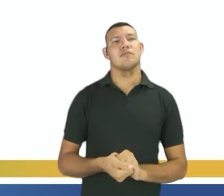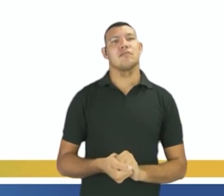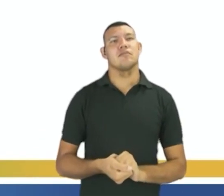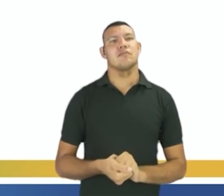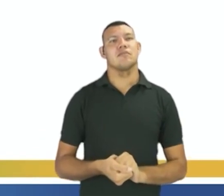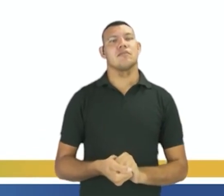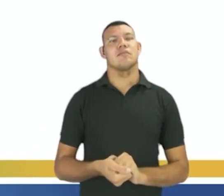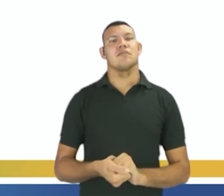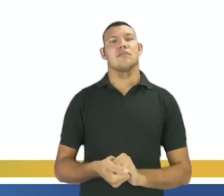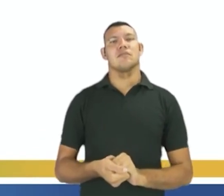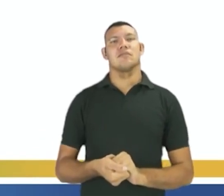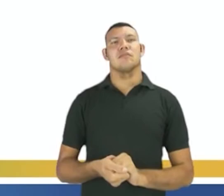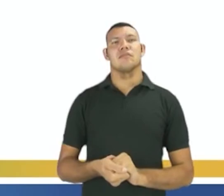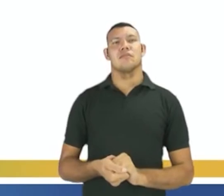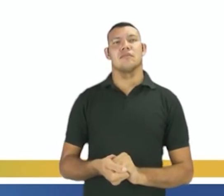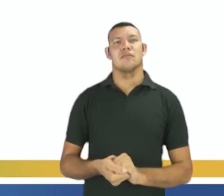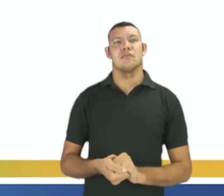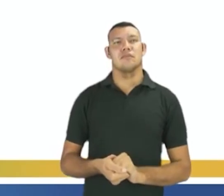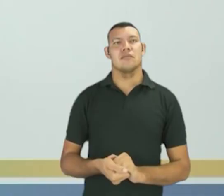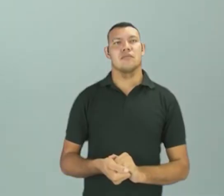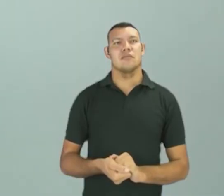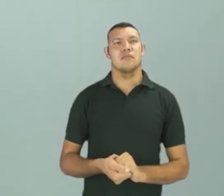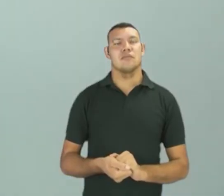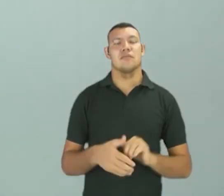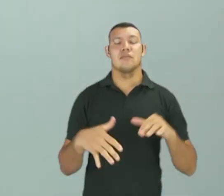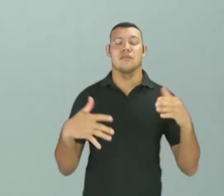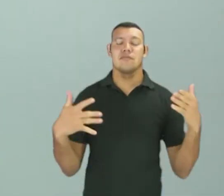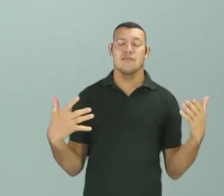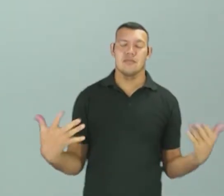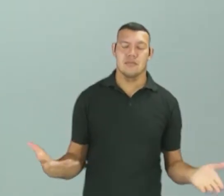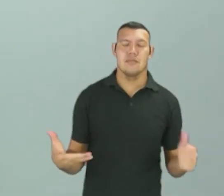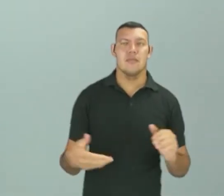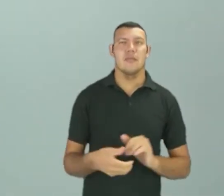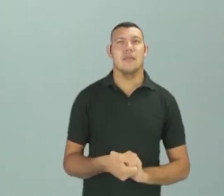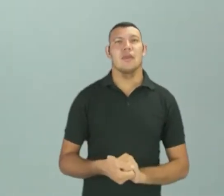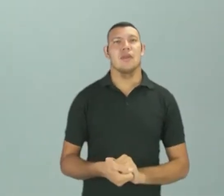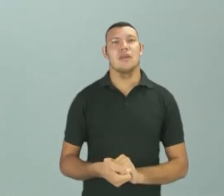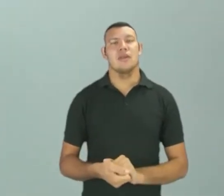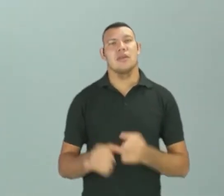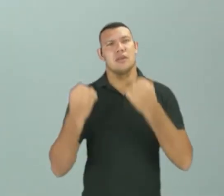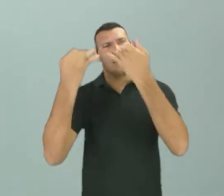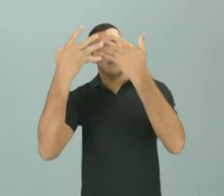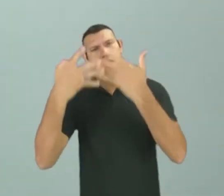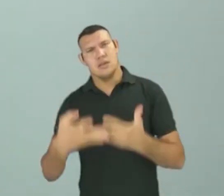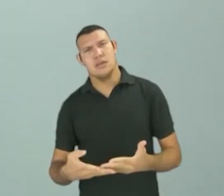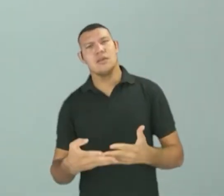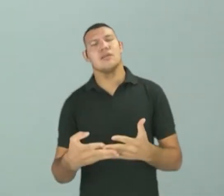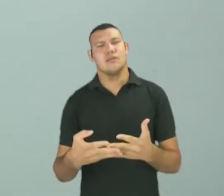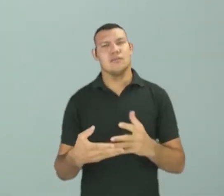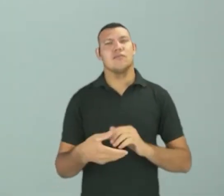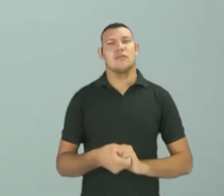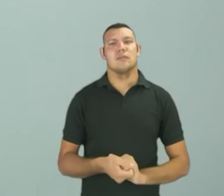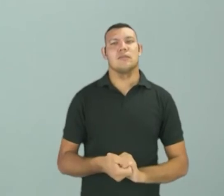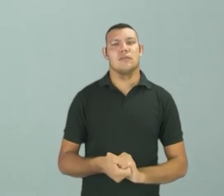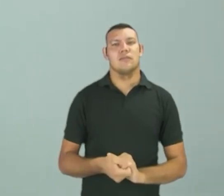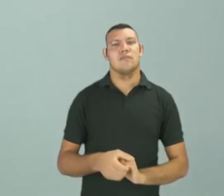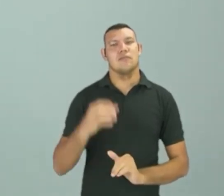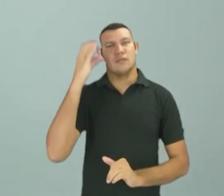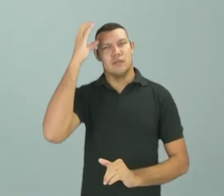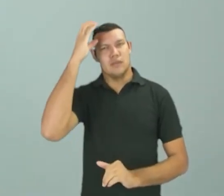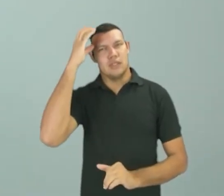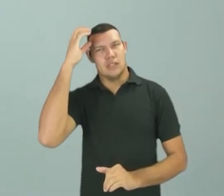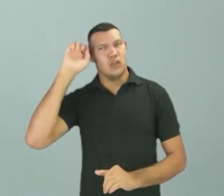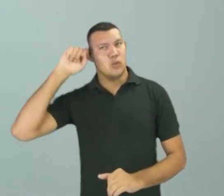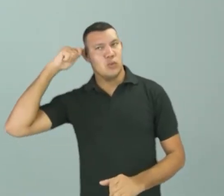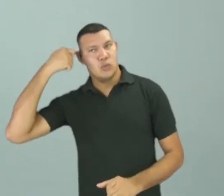2013, tá? Então, é isso. Quando nós falamos, nós estamos aí no mês da consciência negra,